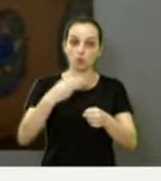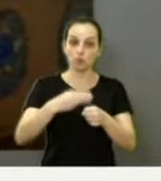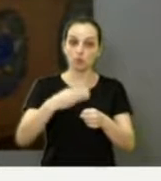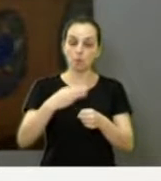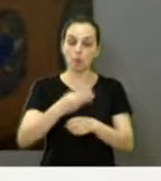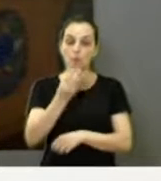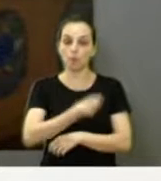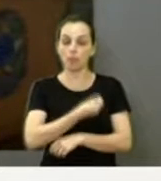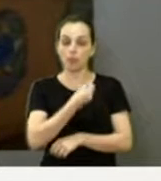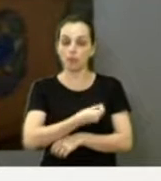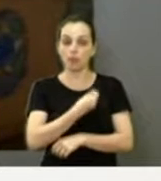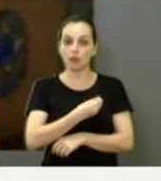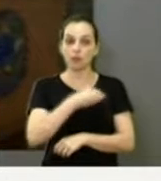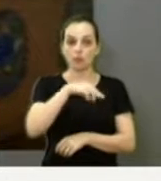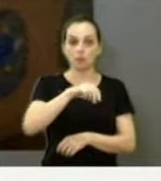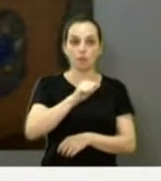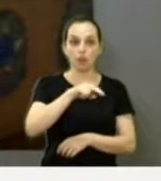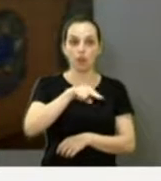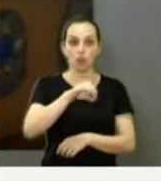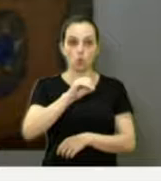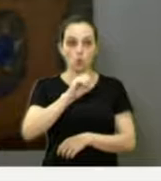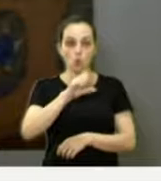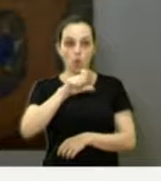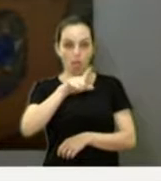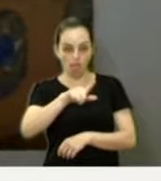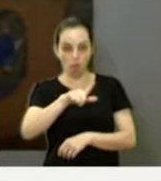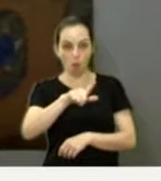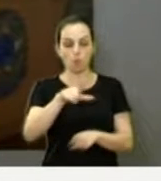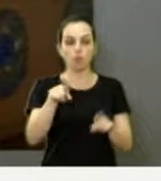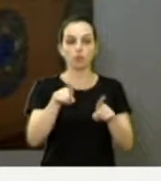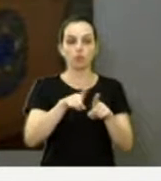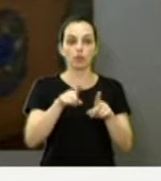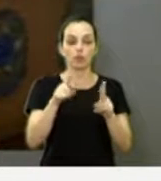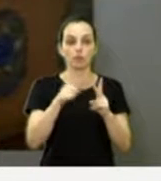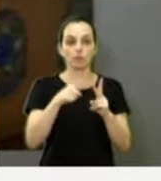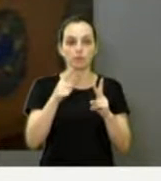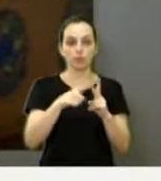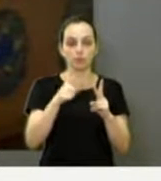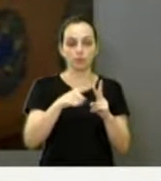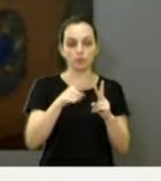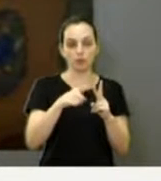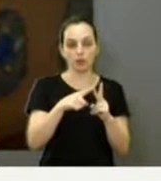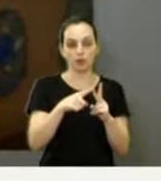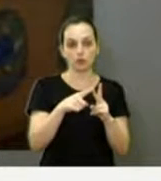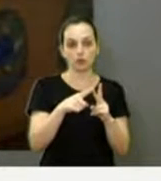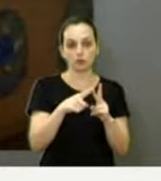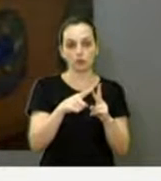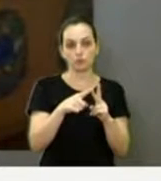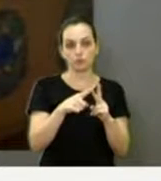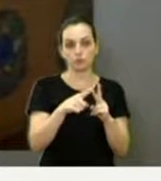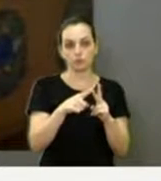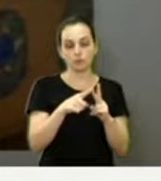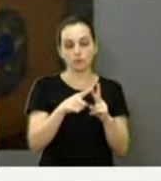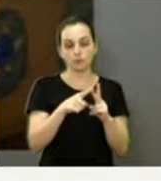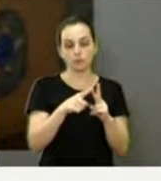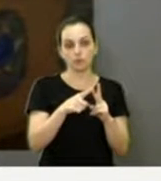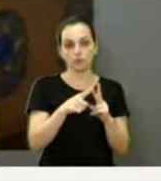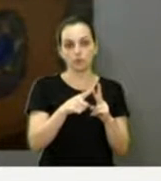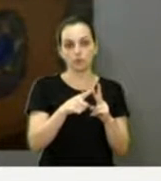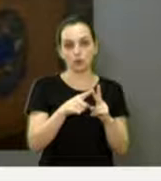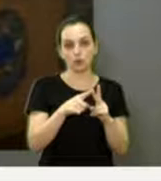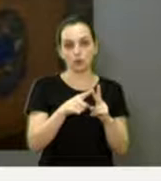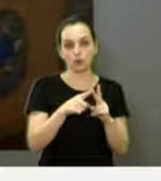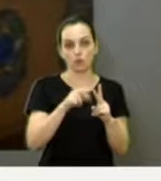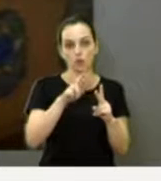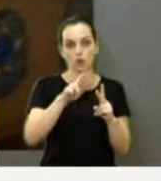o Manuel de Araújo, que é o diretor da Morada do Sol, o diríssimo